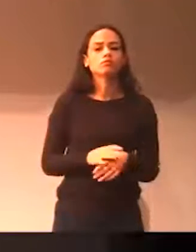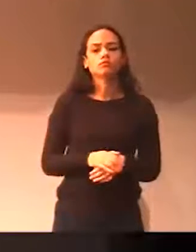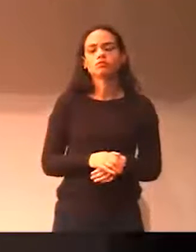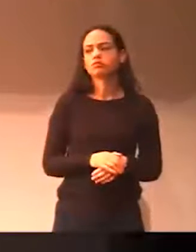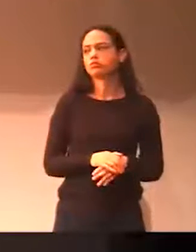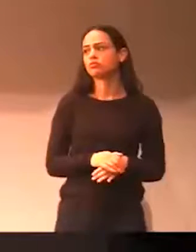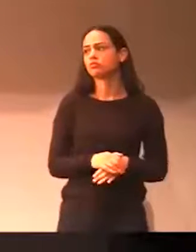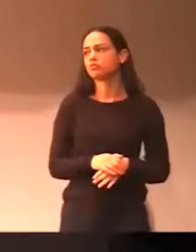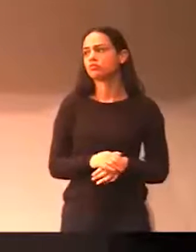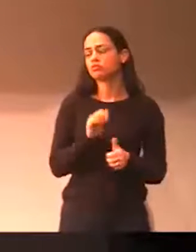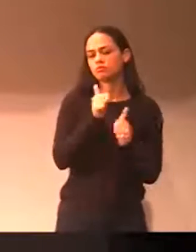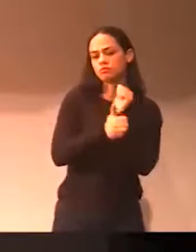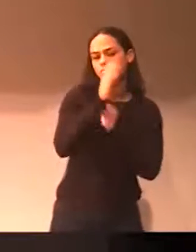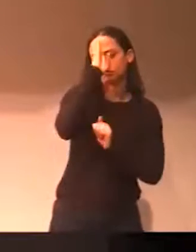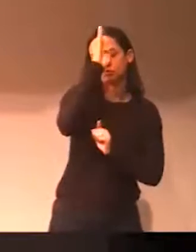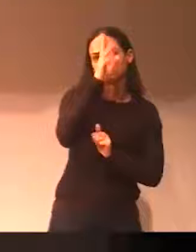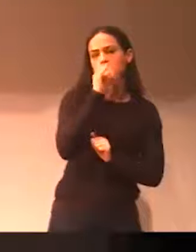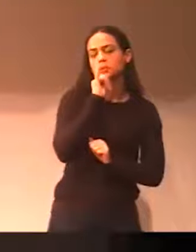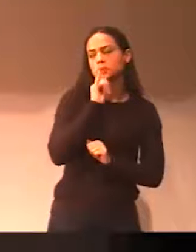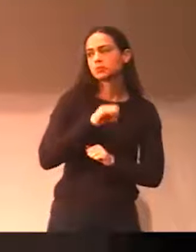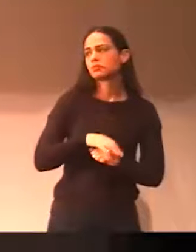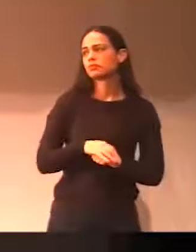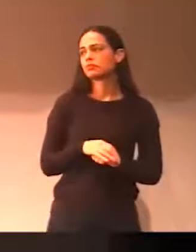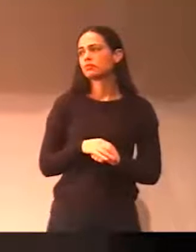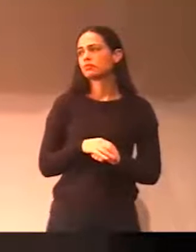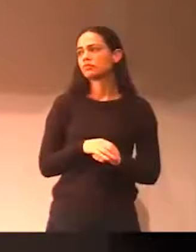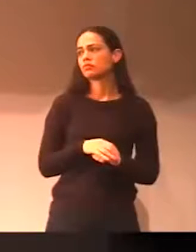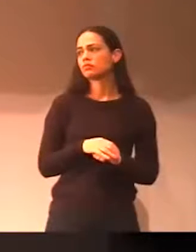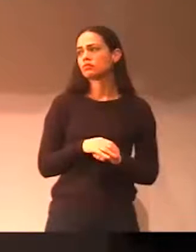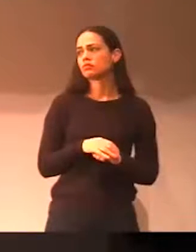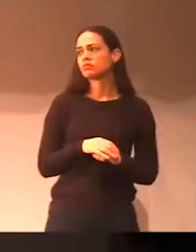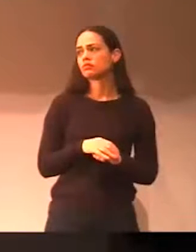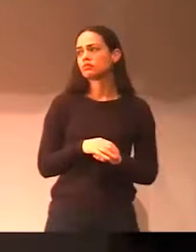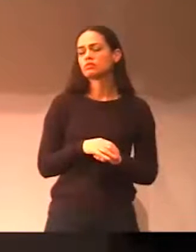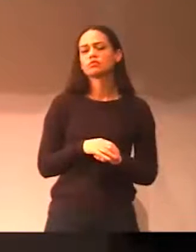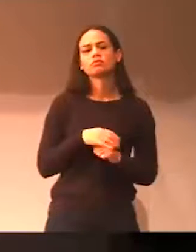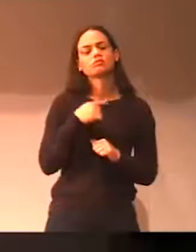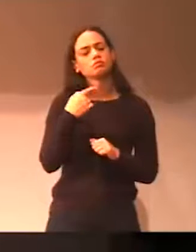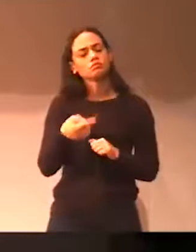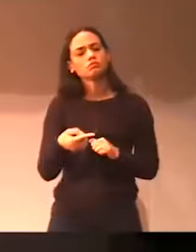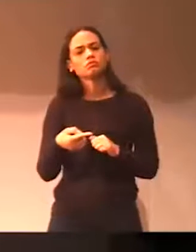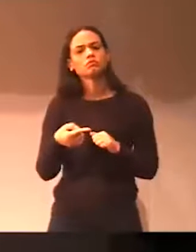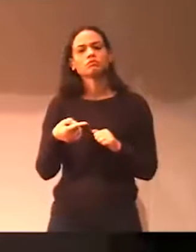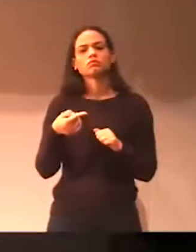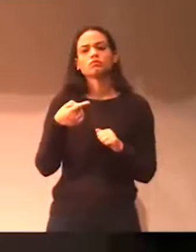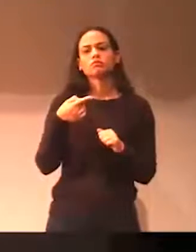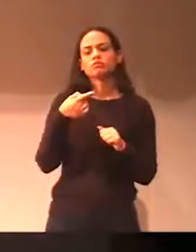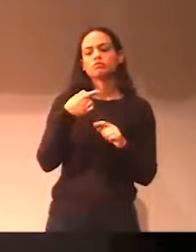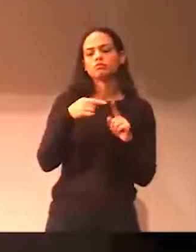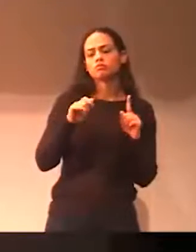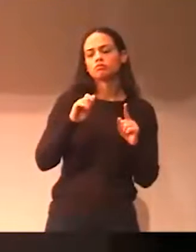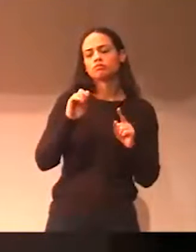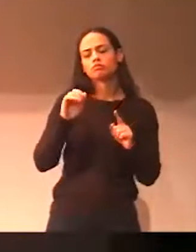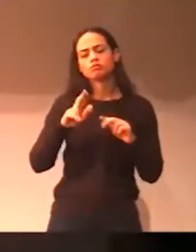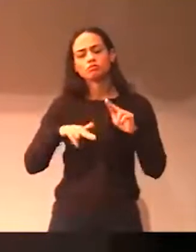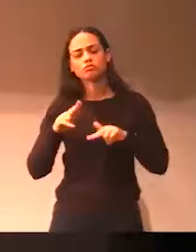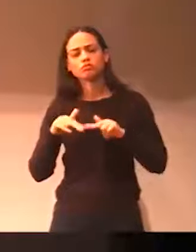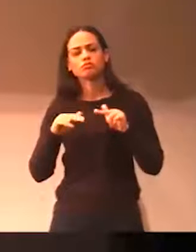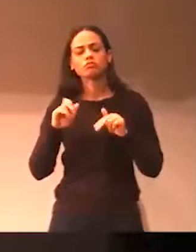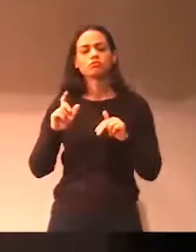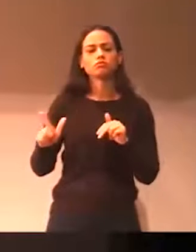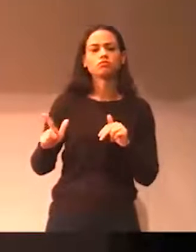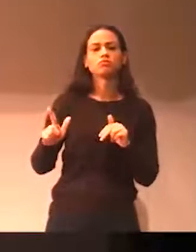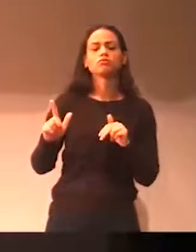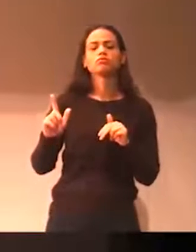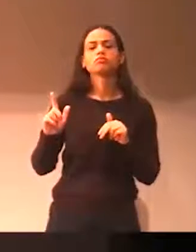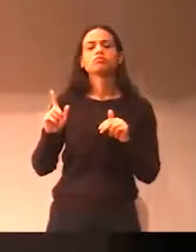De repente, é o esporte conhecido ali, que a gente vai no meio do ano, a gente manda uma equipe para os jogos regionais, quanto